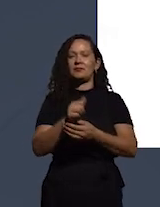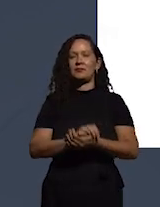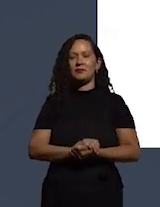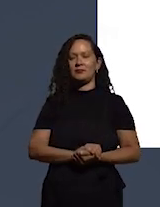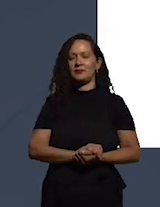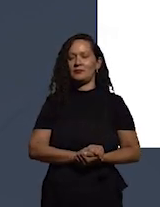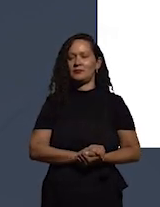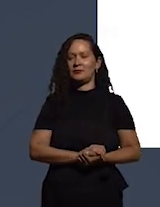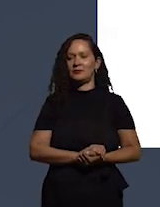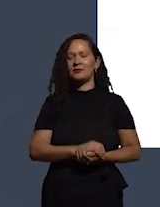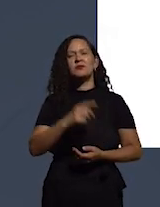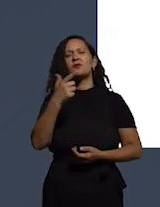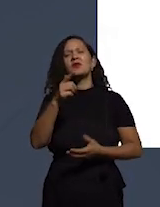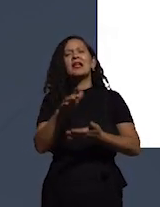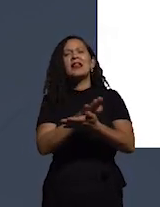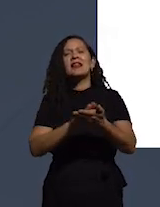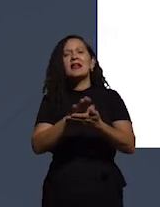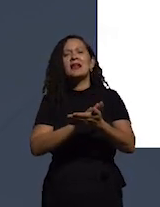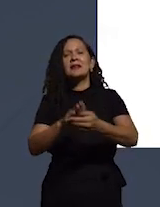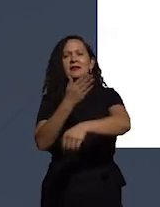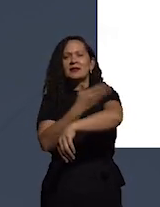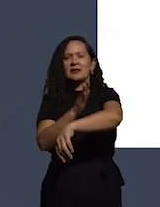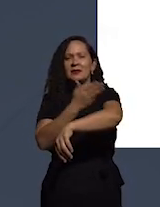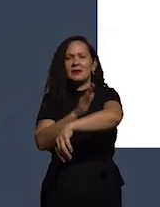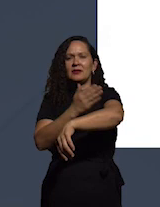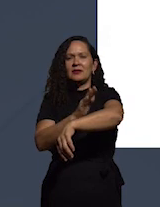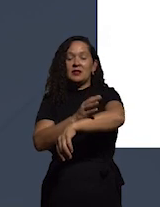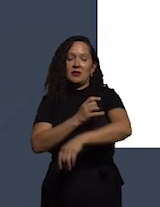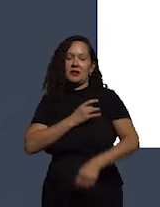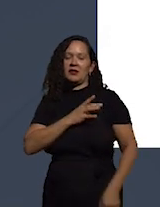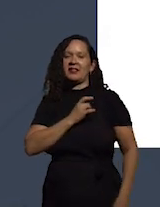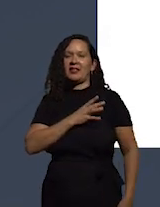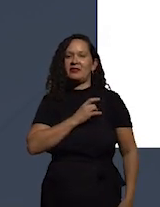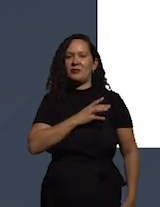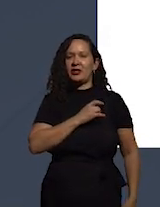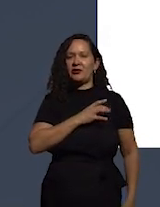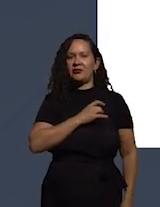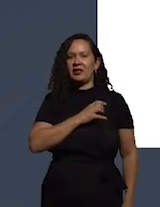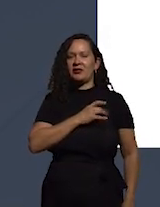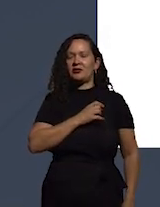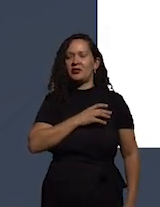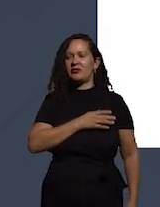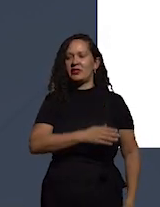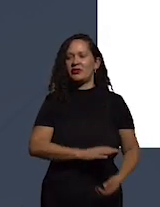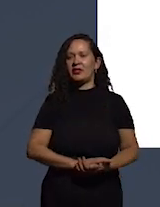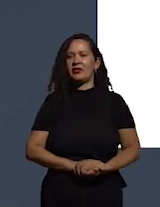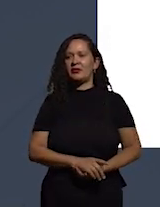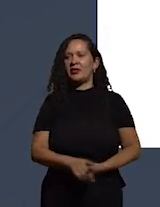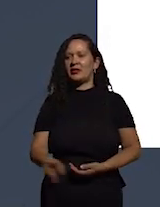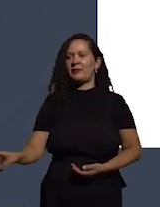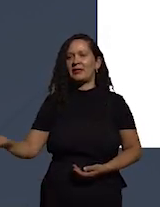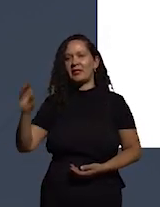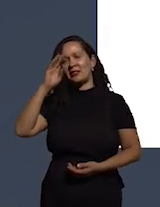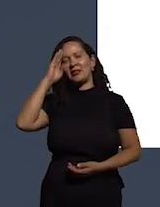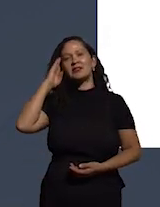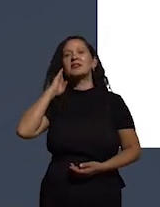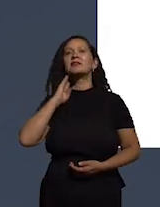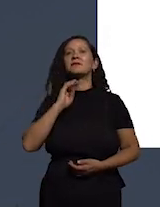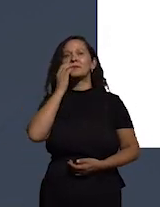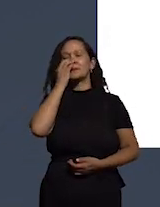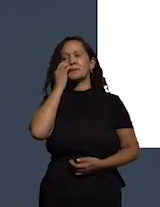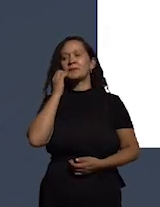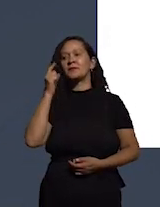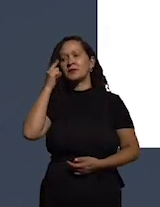não existe nada mais prático do que um bom medo né um bom temor e na boa teoria